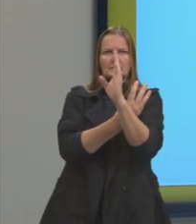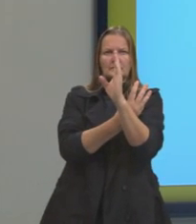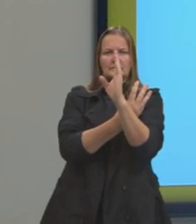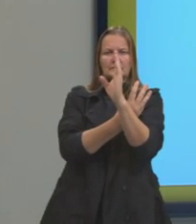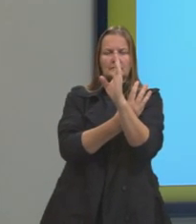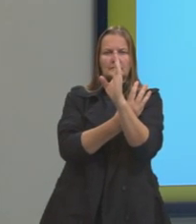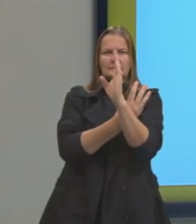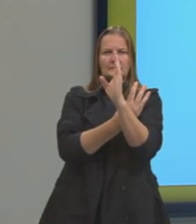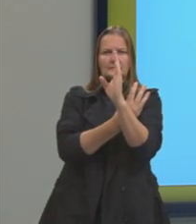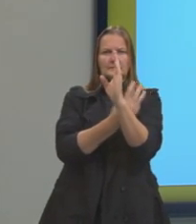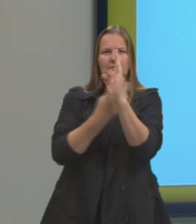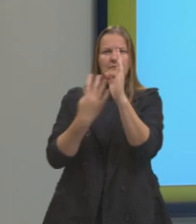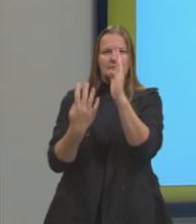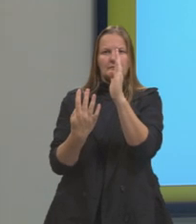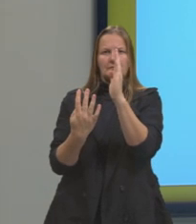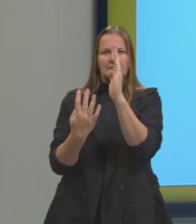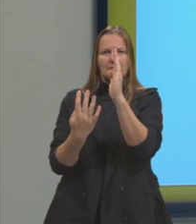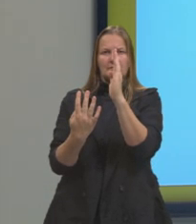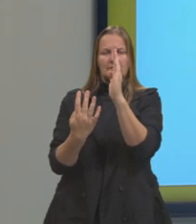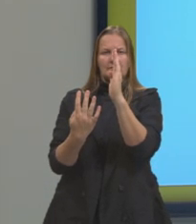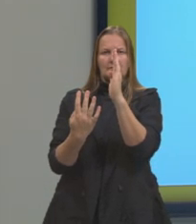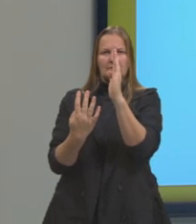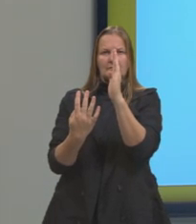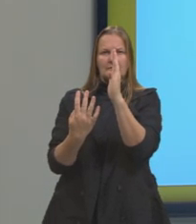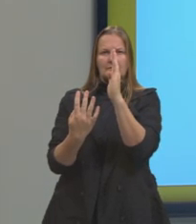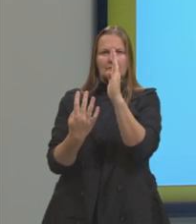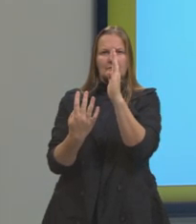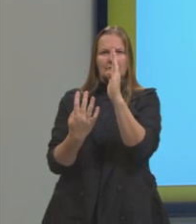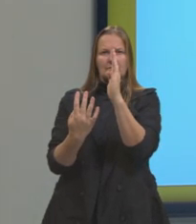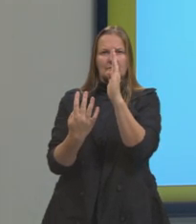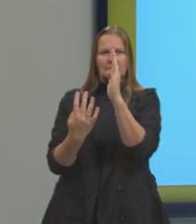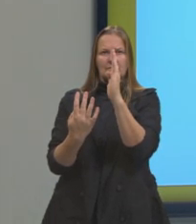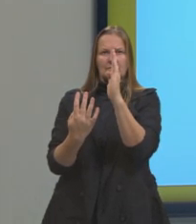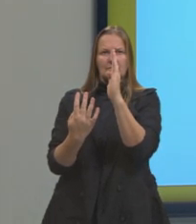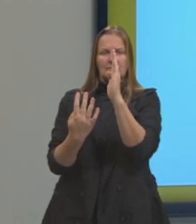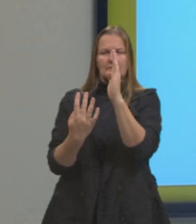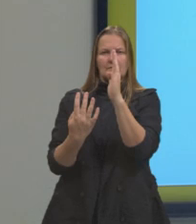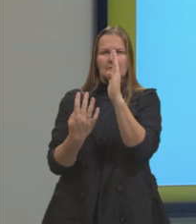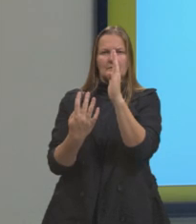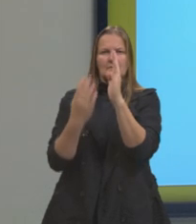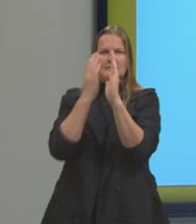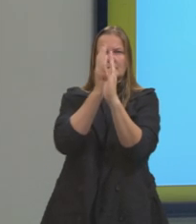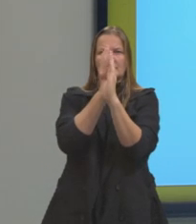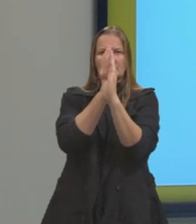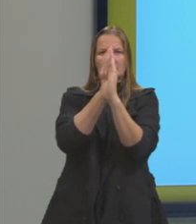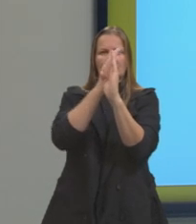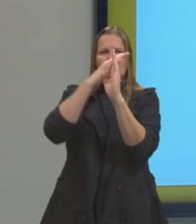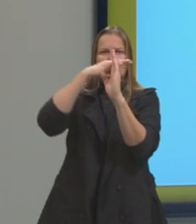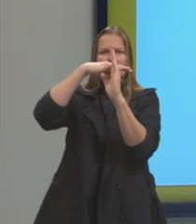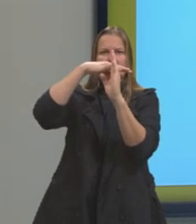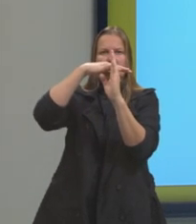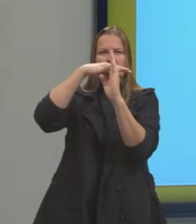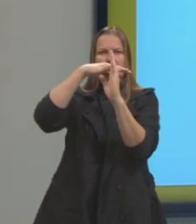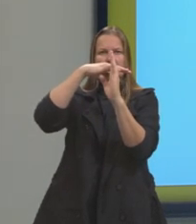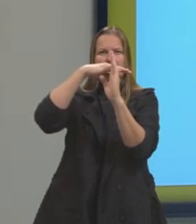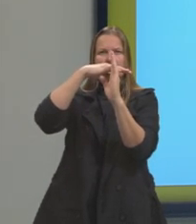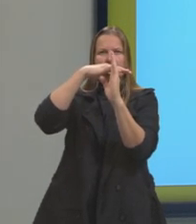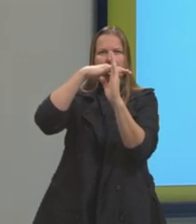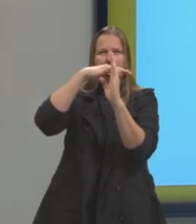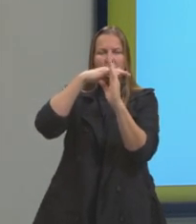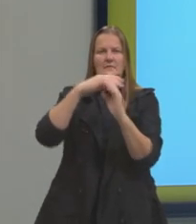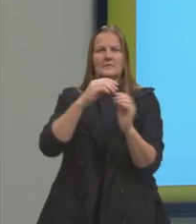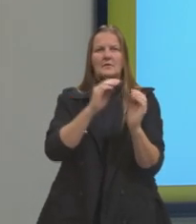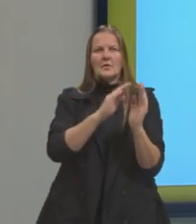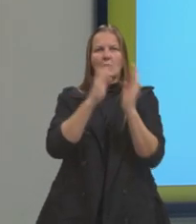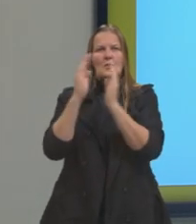abaixo terceiro quadrante, ao lado quarto quadrante. Notem que na figura ao lado nós temos o